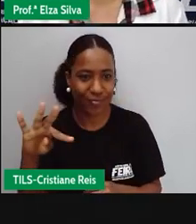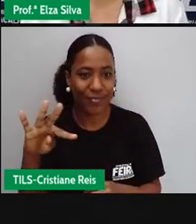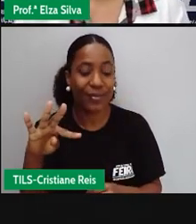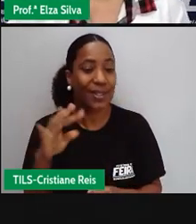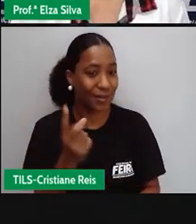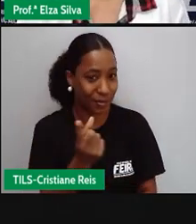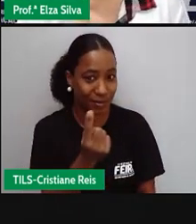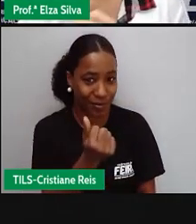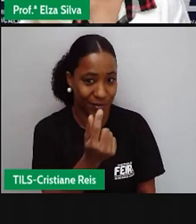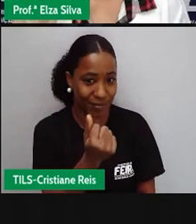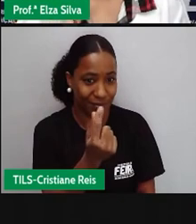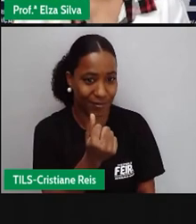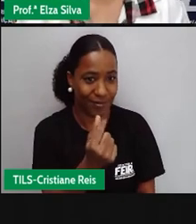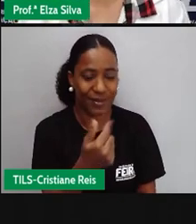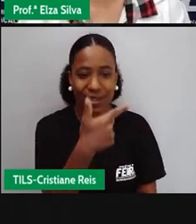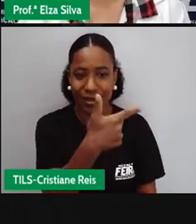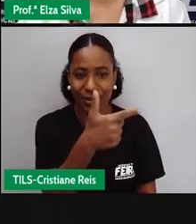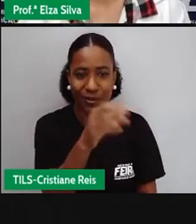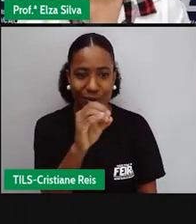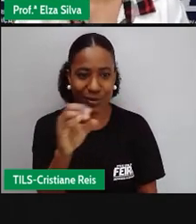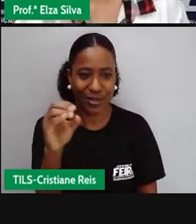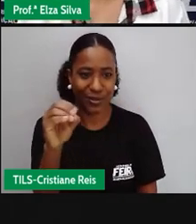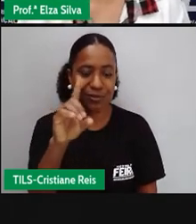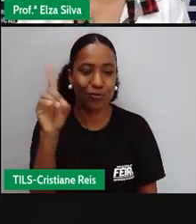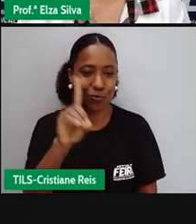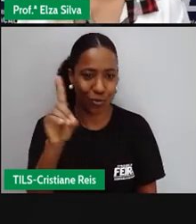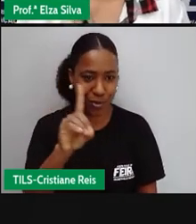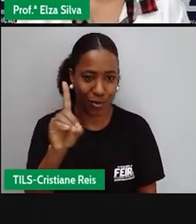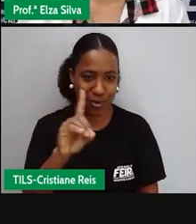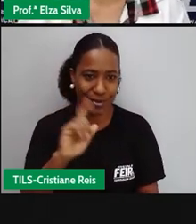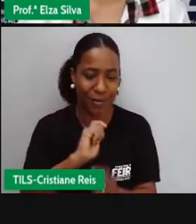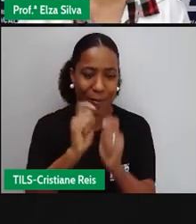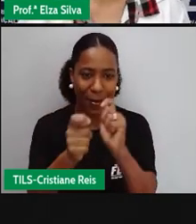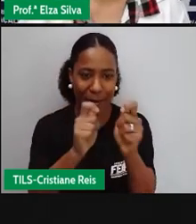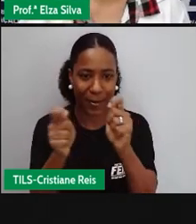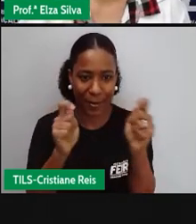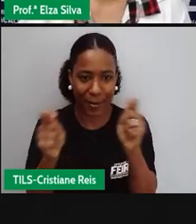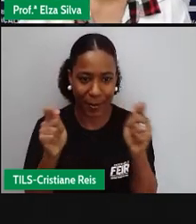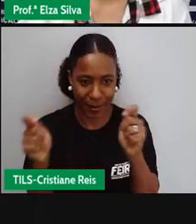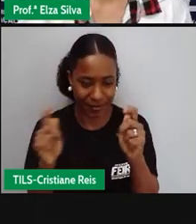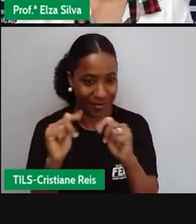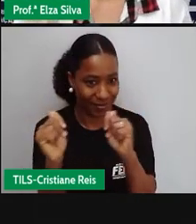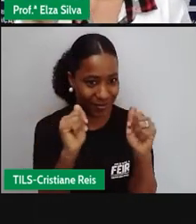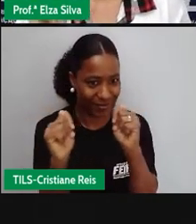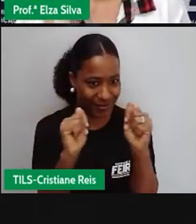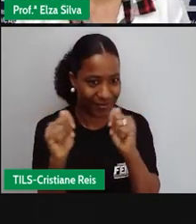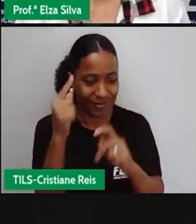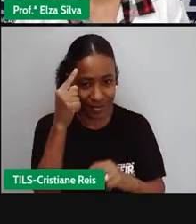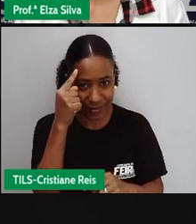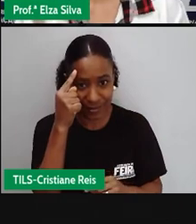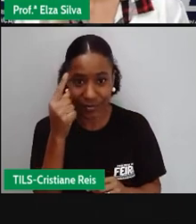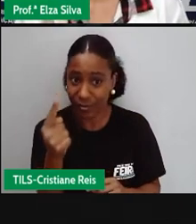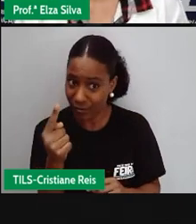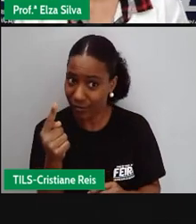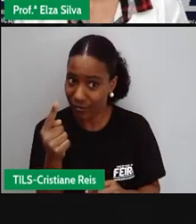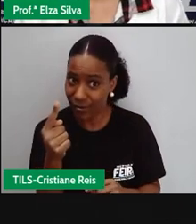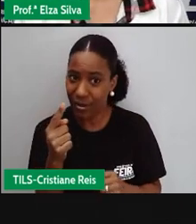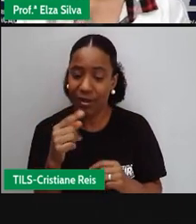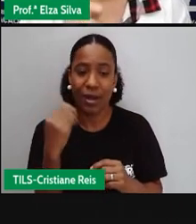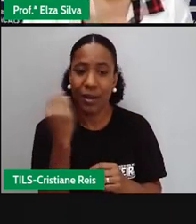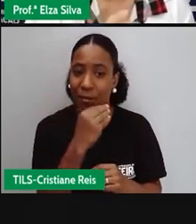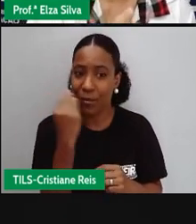apenas 200 dólares. Com 200 dólares. Então, é importante